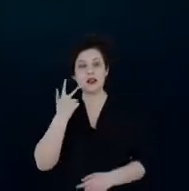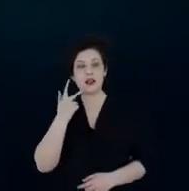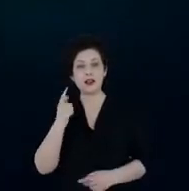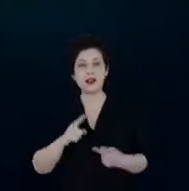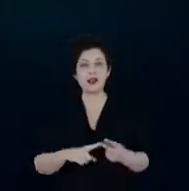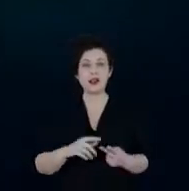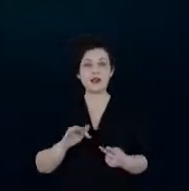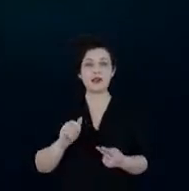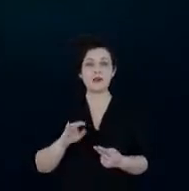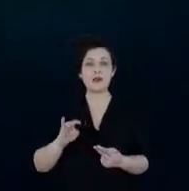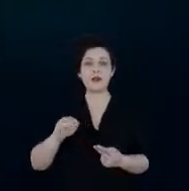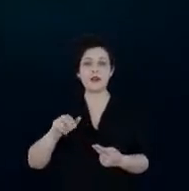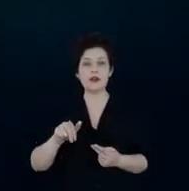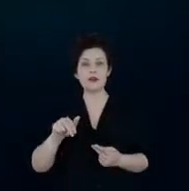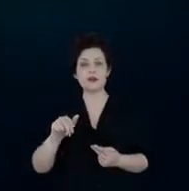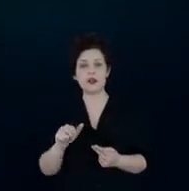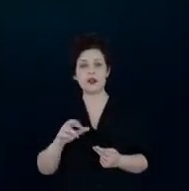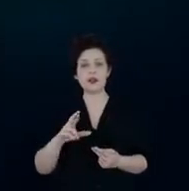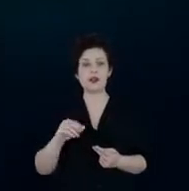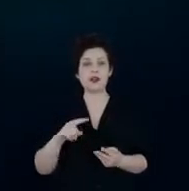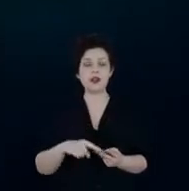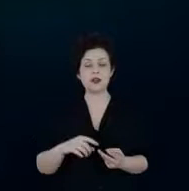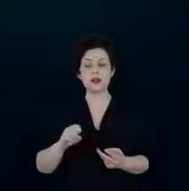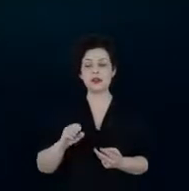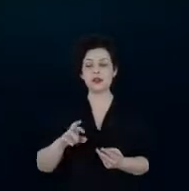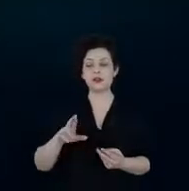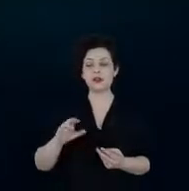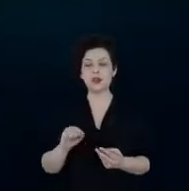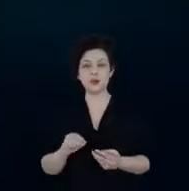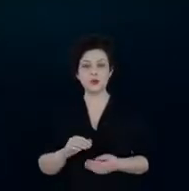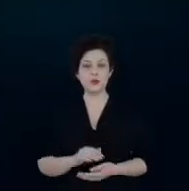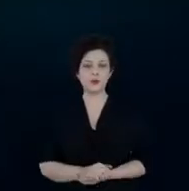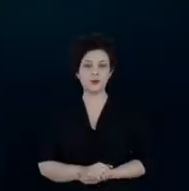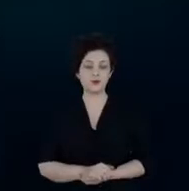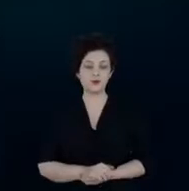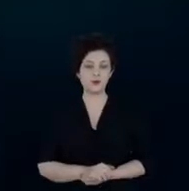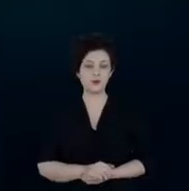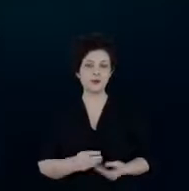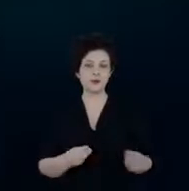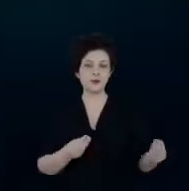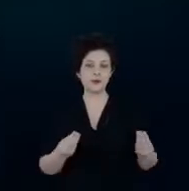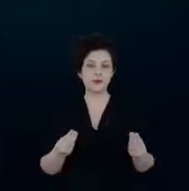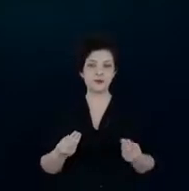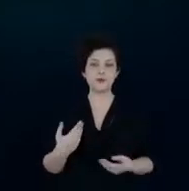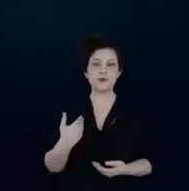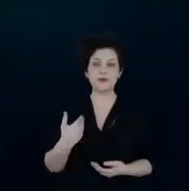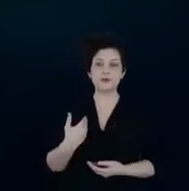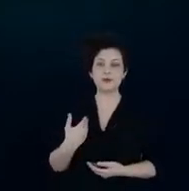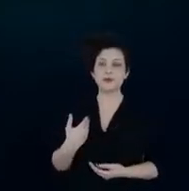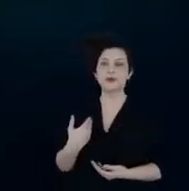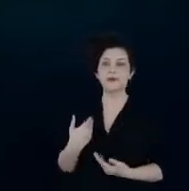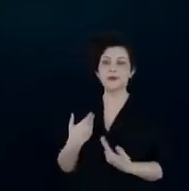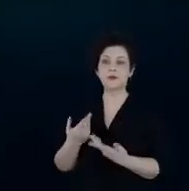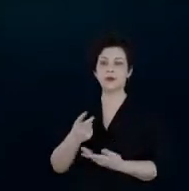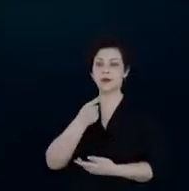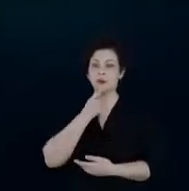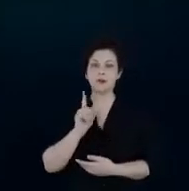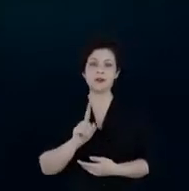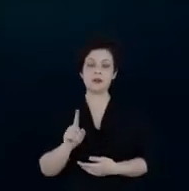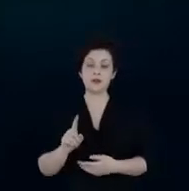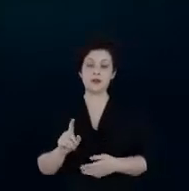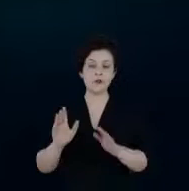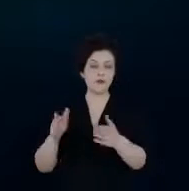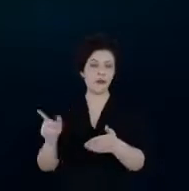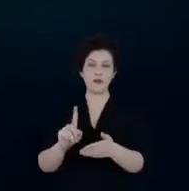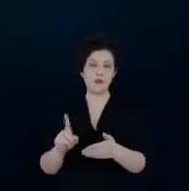Sérgio Malandro, eles não estavam dedicados a fazer uma piada e, sim, falar que a